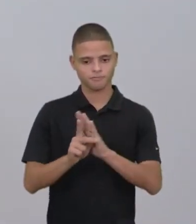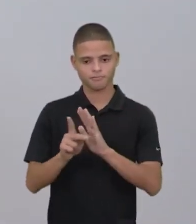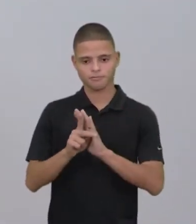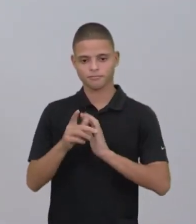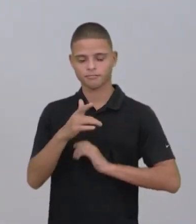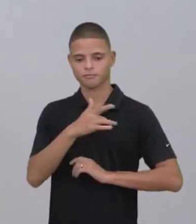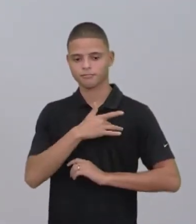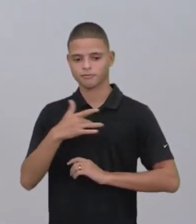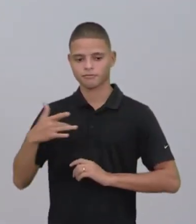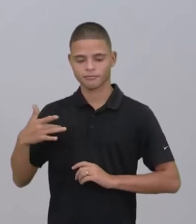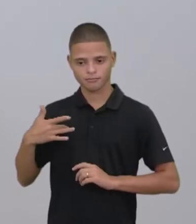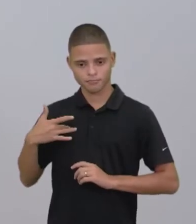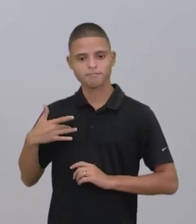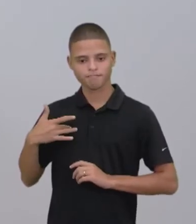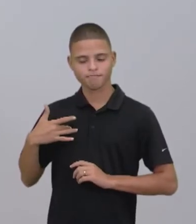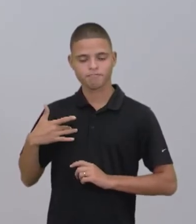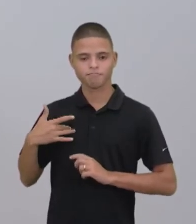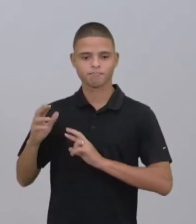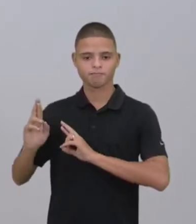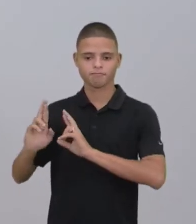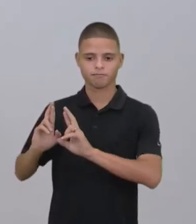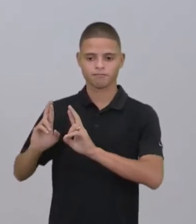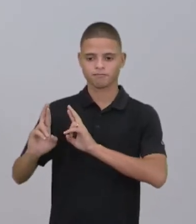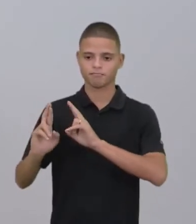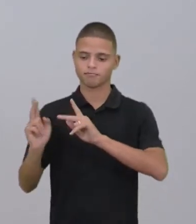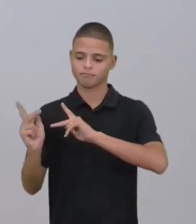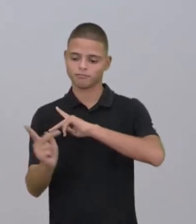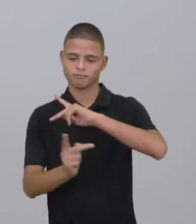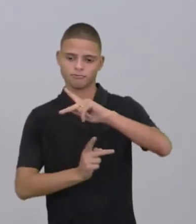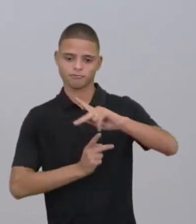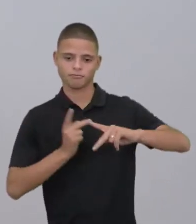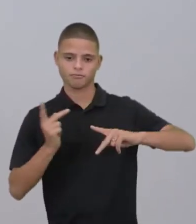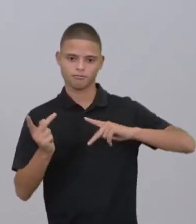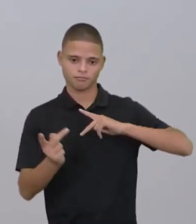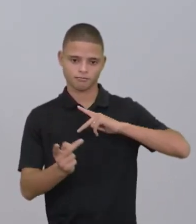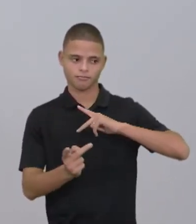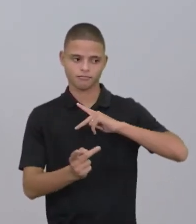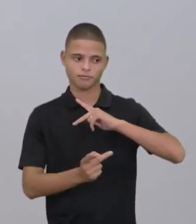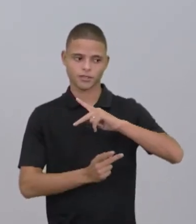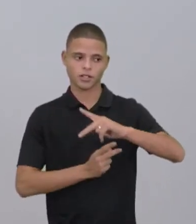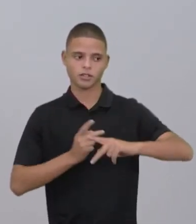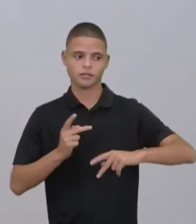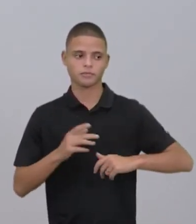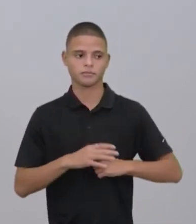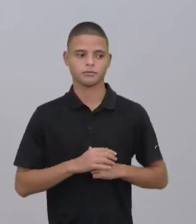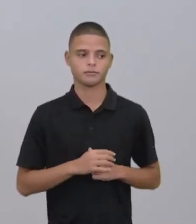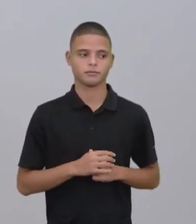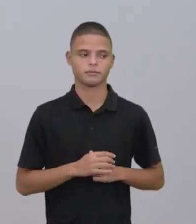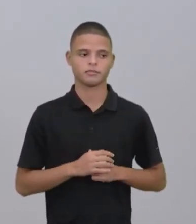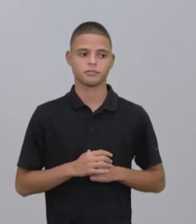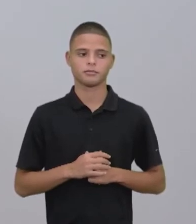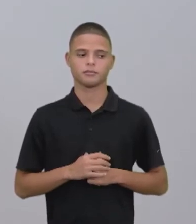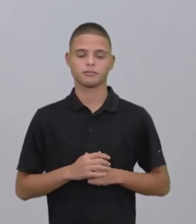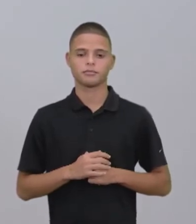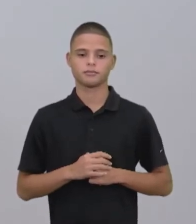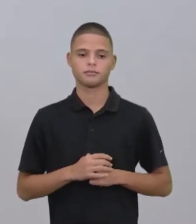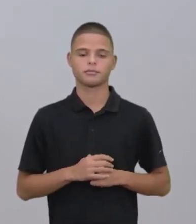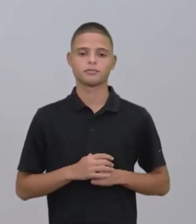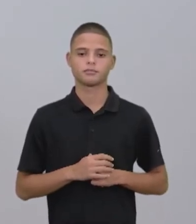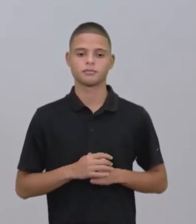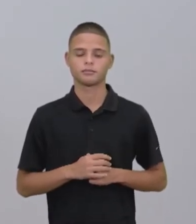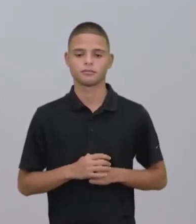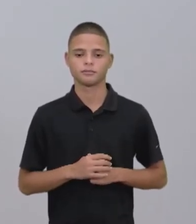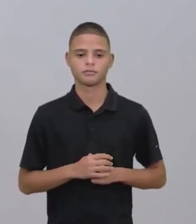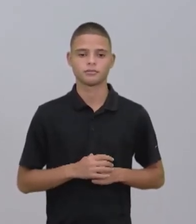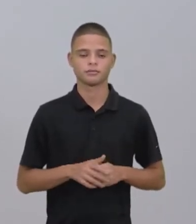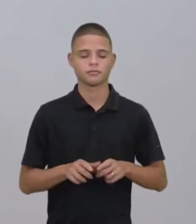saúde humana, mas as questões planetárias, né? Mas as questões aí ambientais. Então, a gente vai falar hoje,